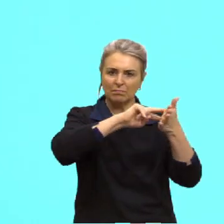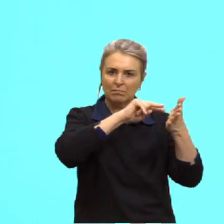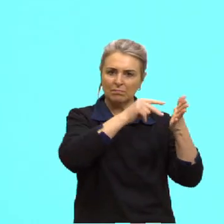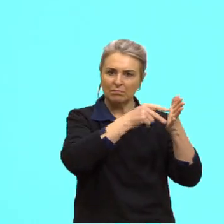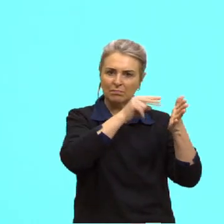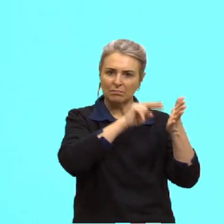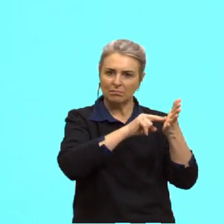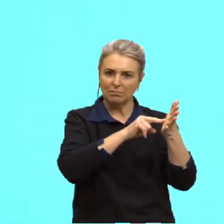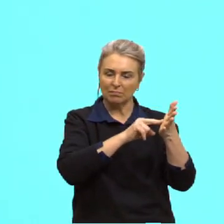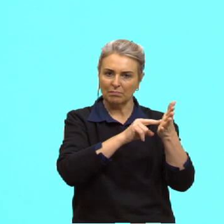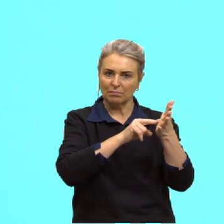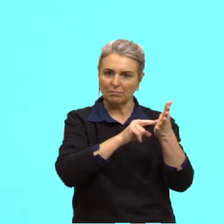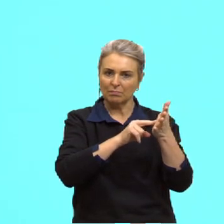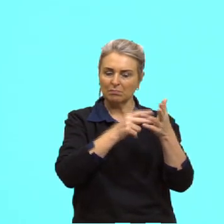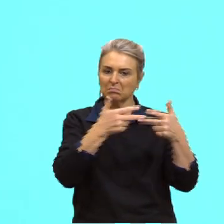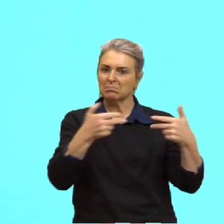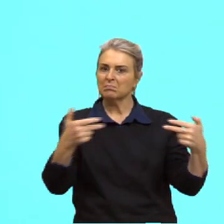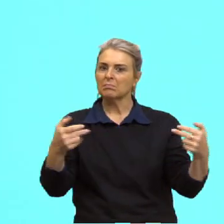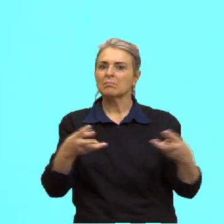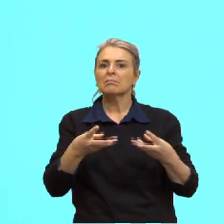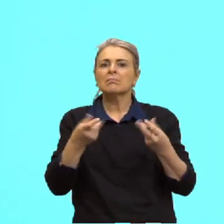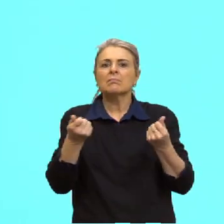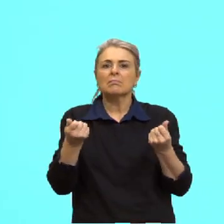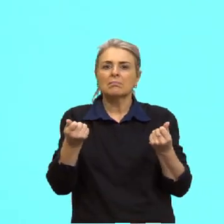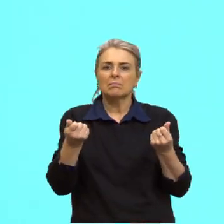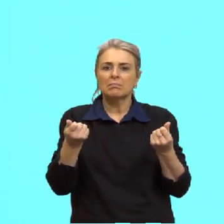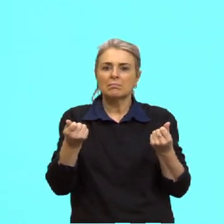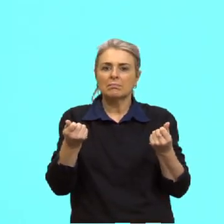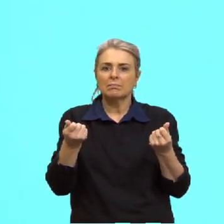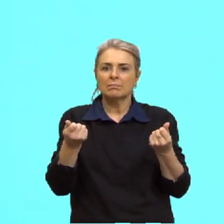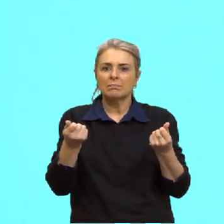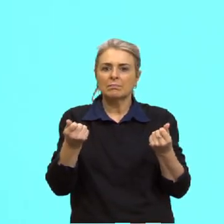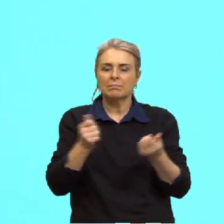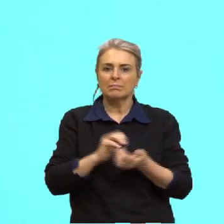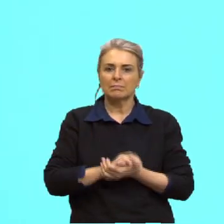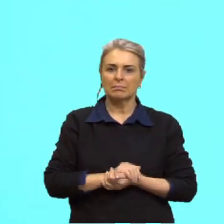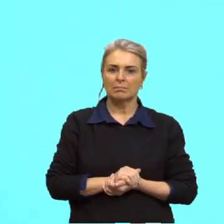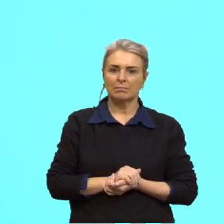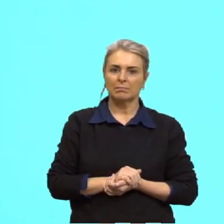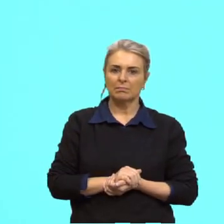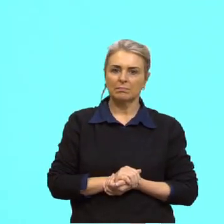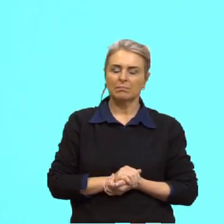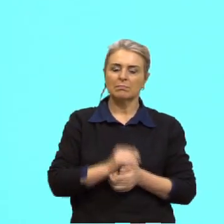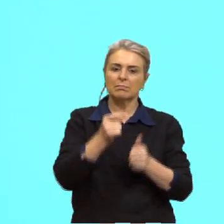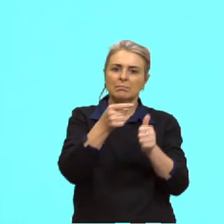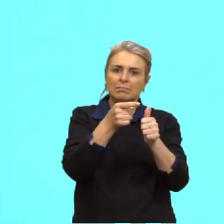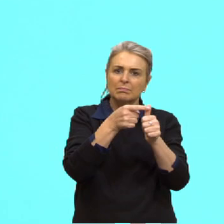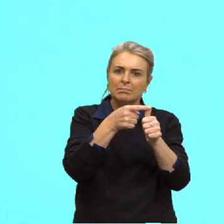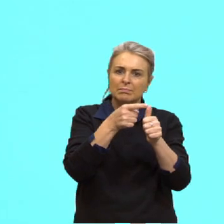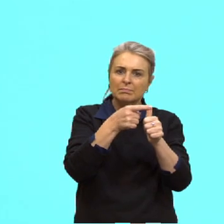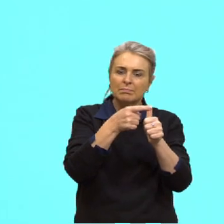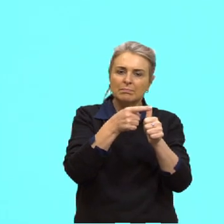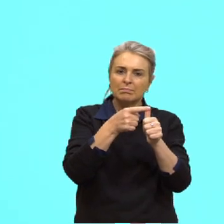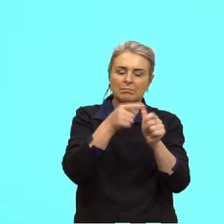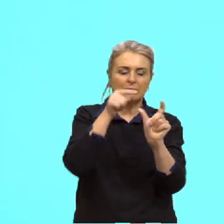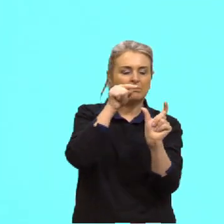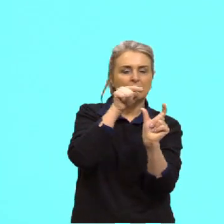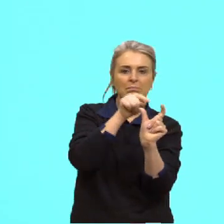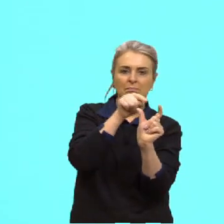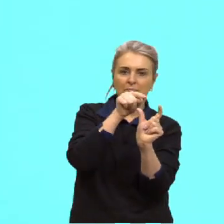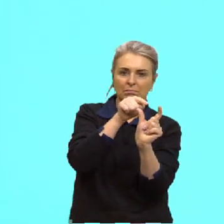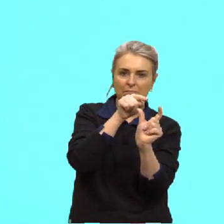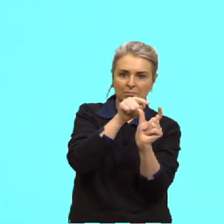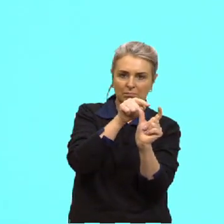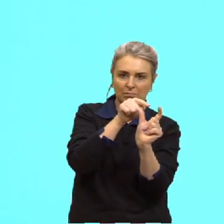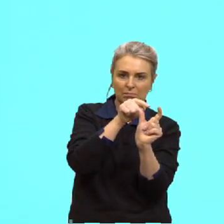ser esses elementos? Vamos olhar de novo. Pode passar. Primeiro deles que a gente já viu ao radical, né, que é aquele que vai